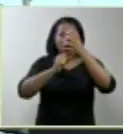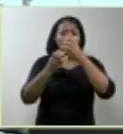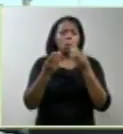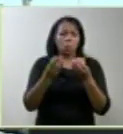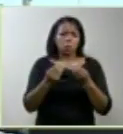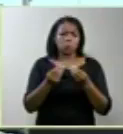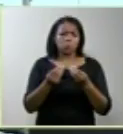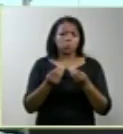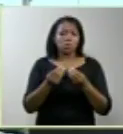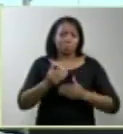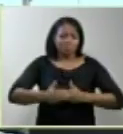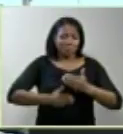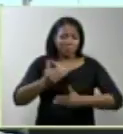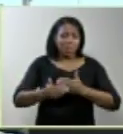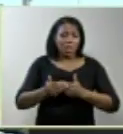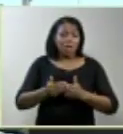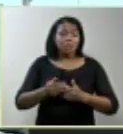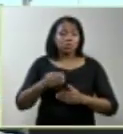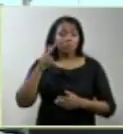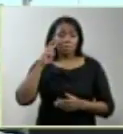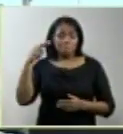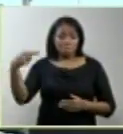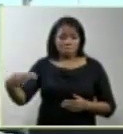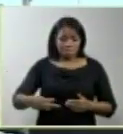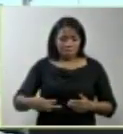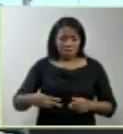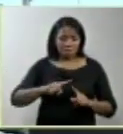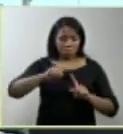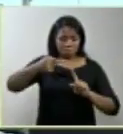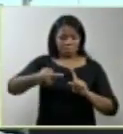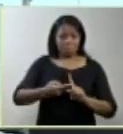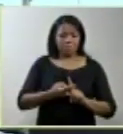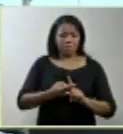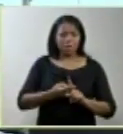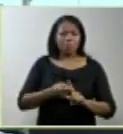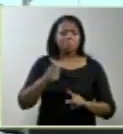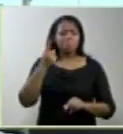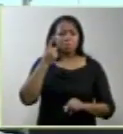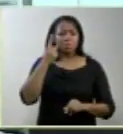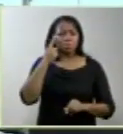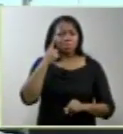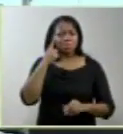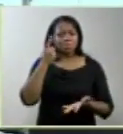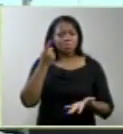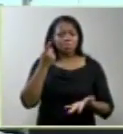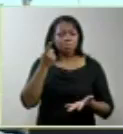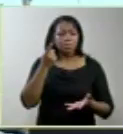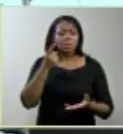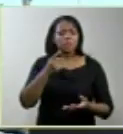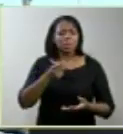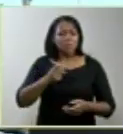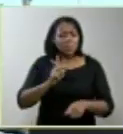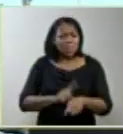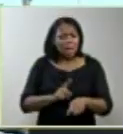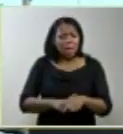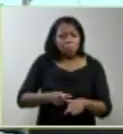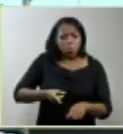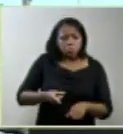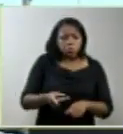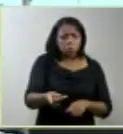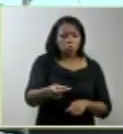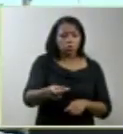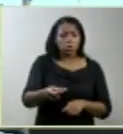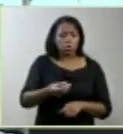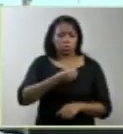não sabemos quanto ele vai viver. Ele nasce e vemos quanto tempo dura. O único modo de um médico saber